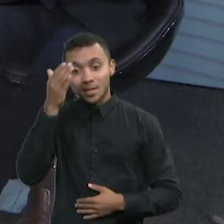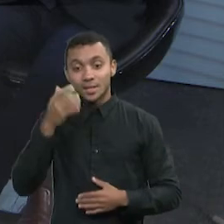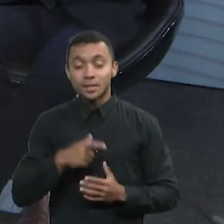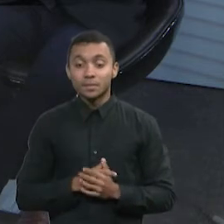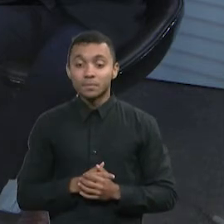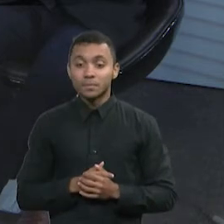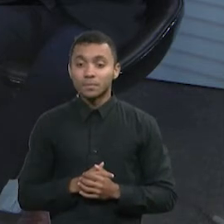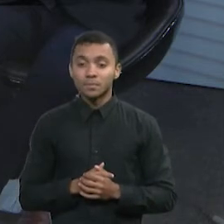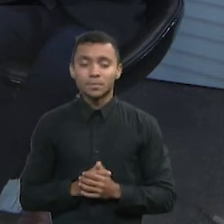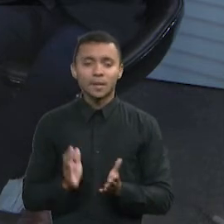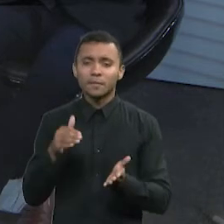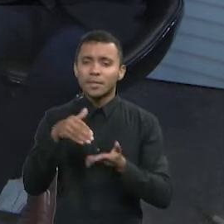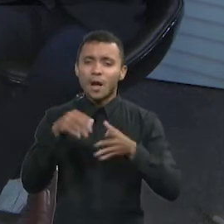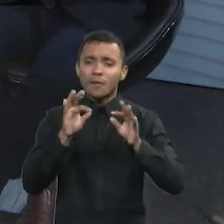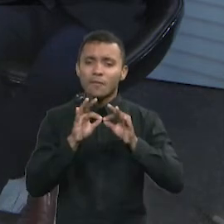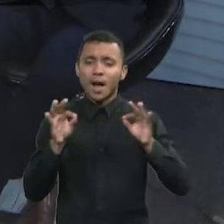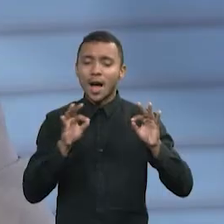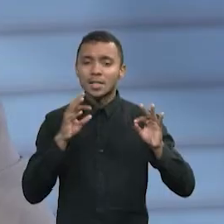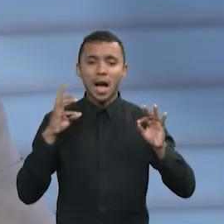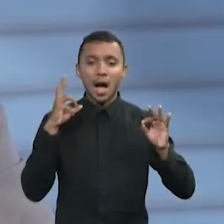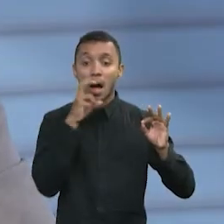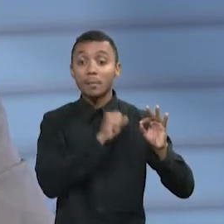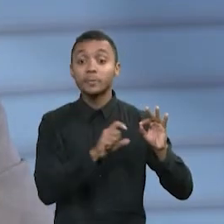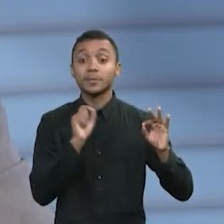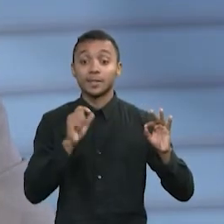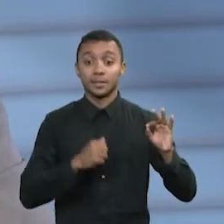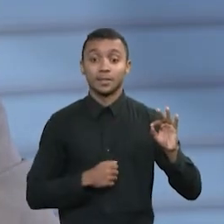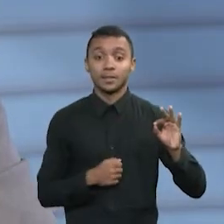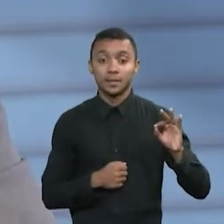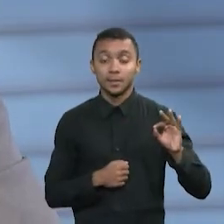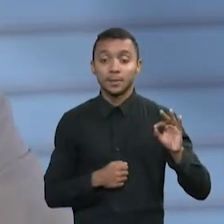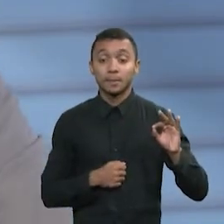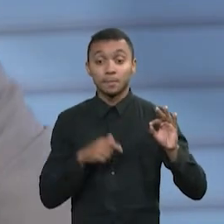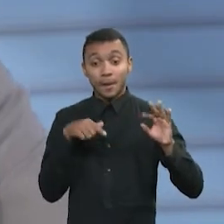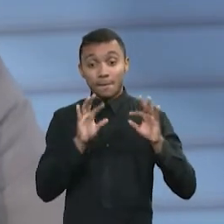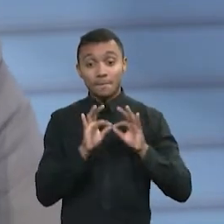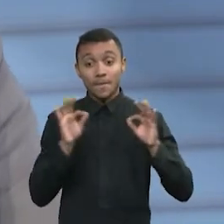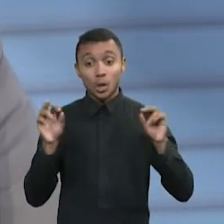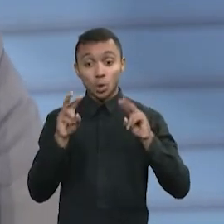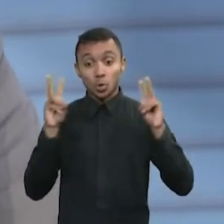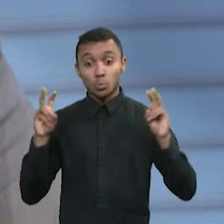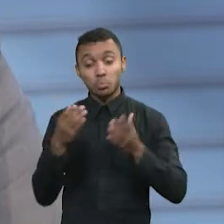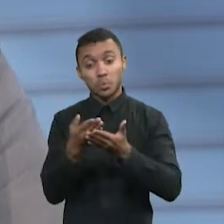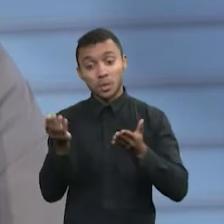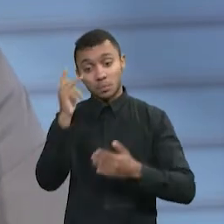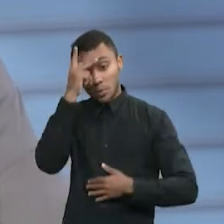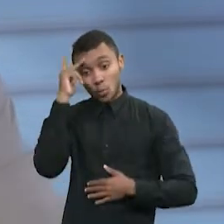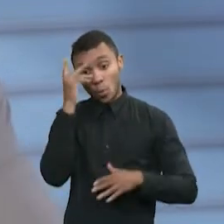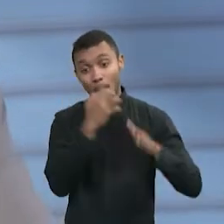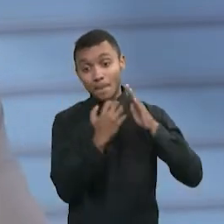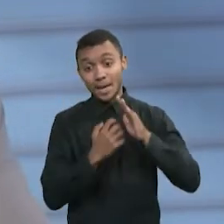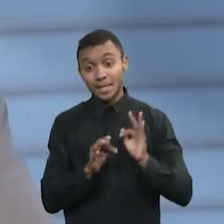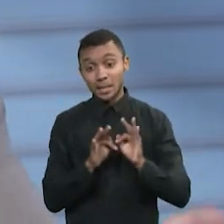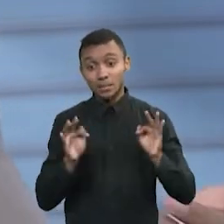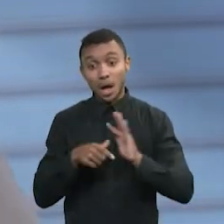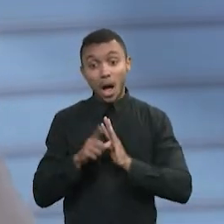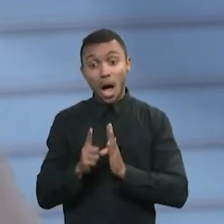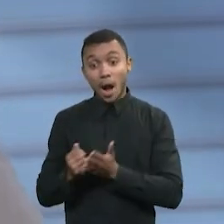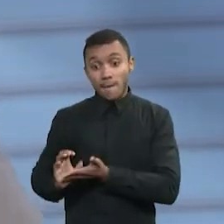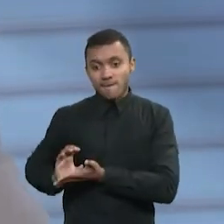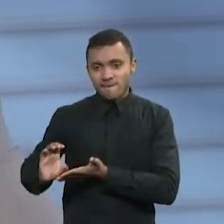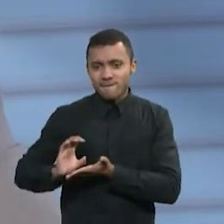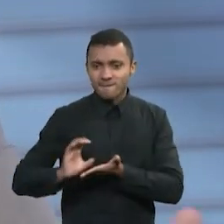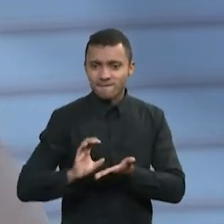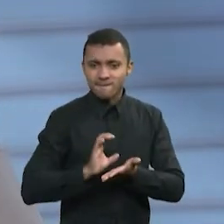última deixa aqui, que é com relação a esses micro e pequenos empresários. investam